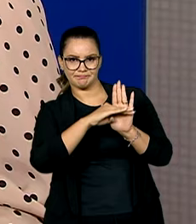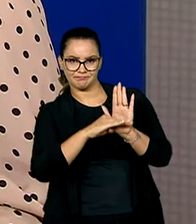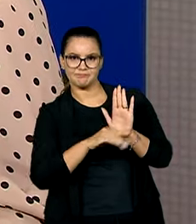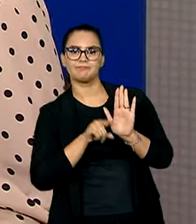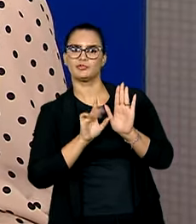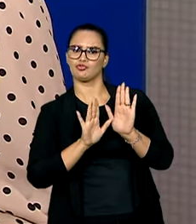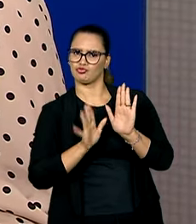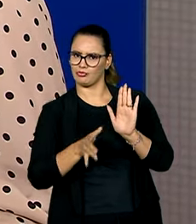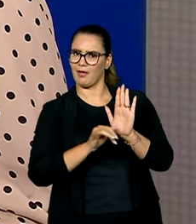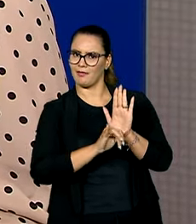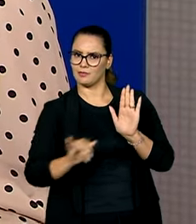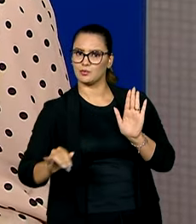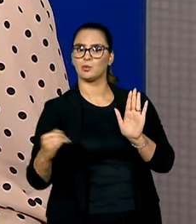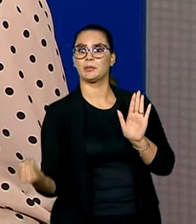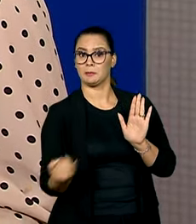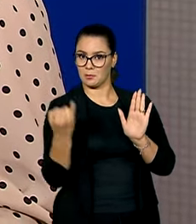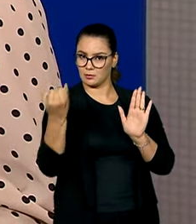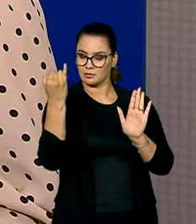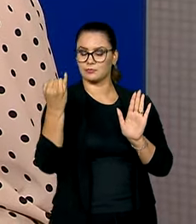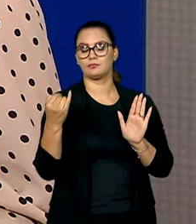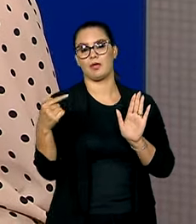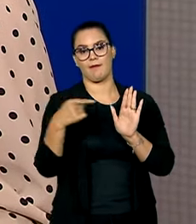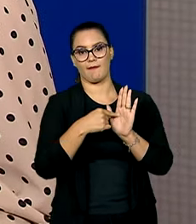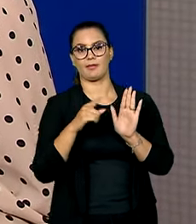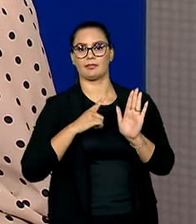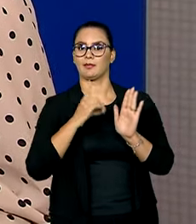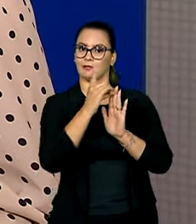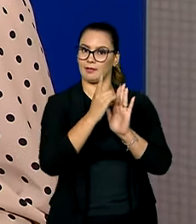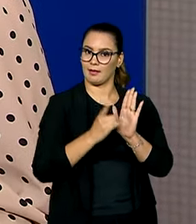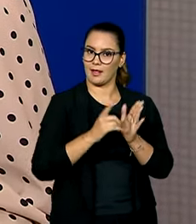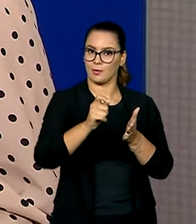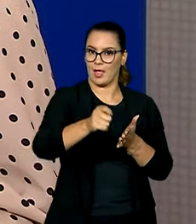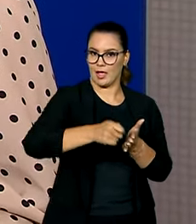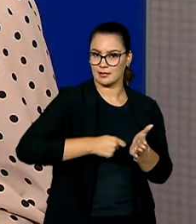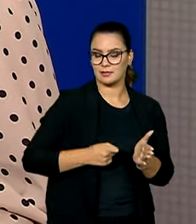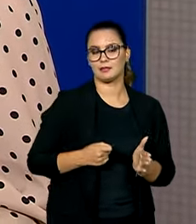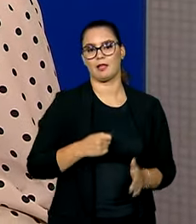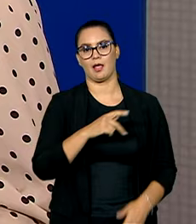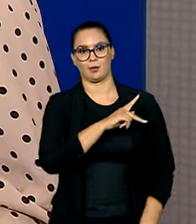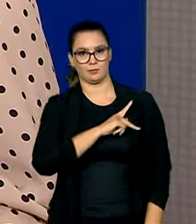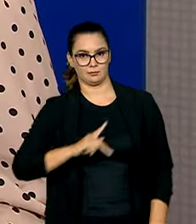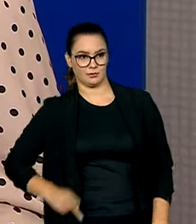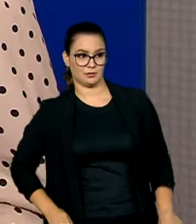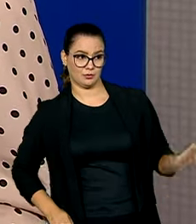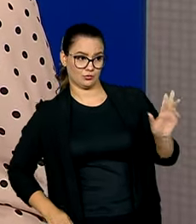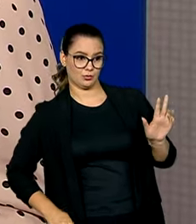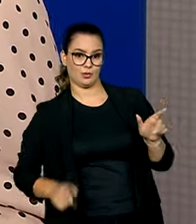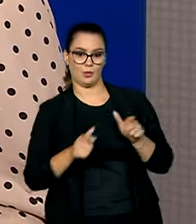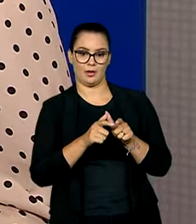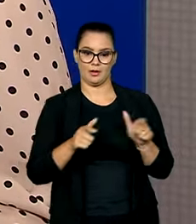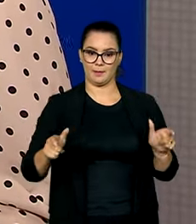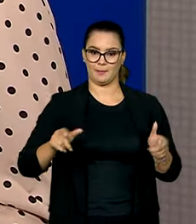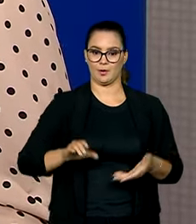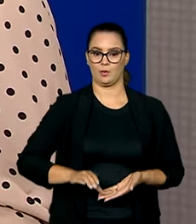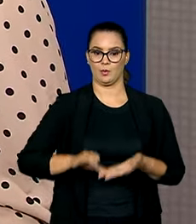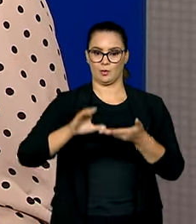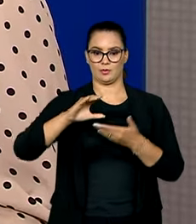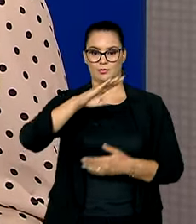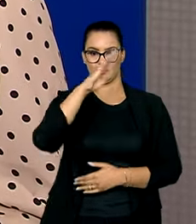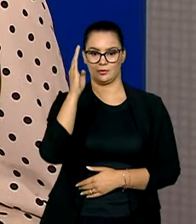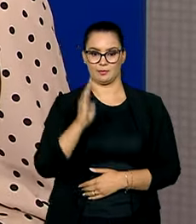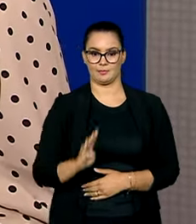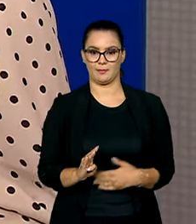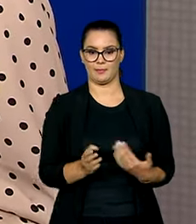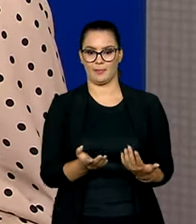importantes. Entre elas está o decreto que foi assinado pelo presidente Lula e amplia o Conselho Nacional da